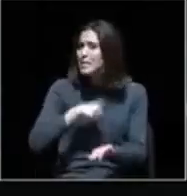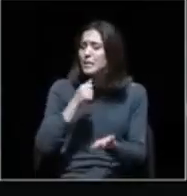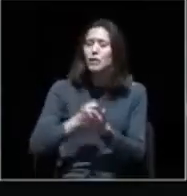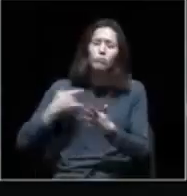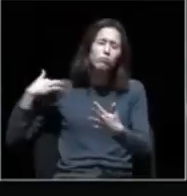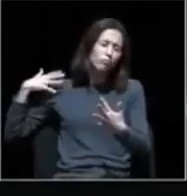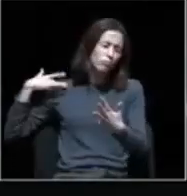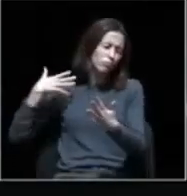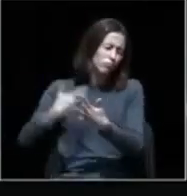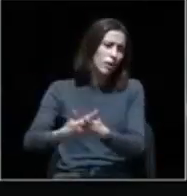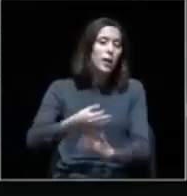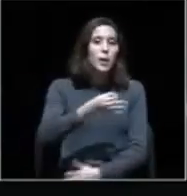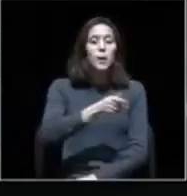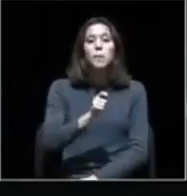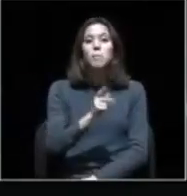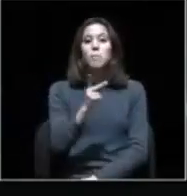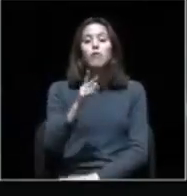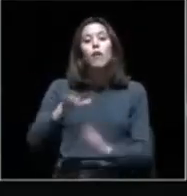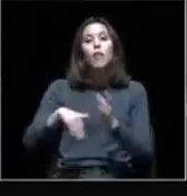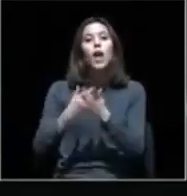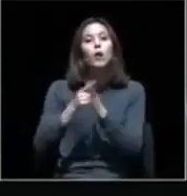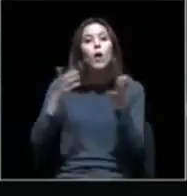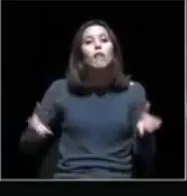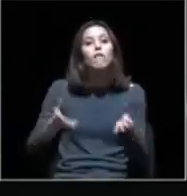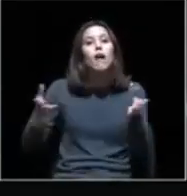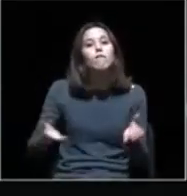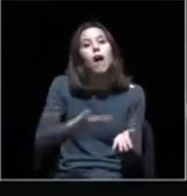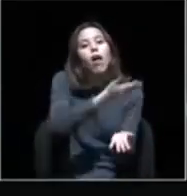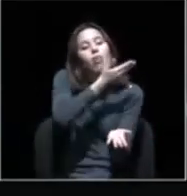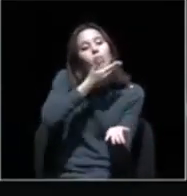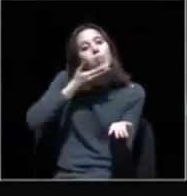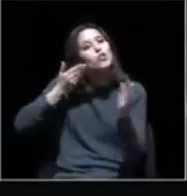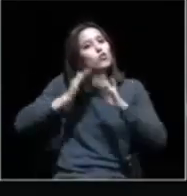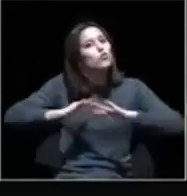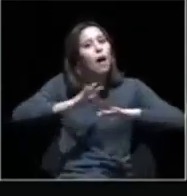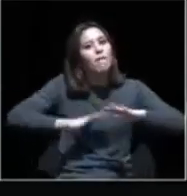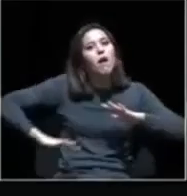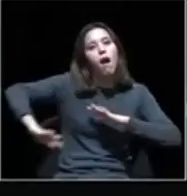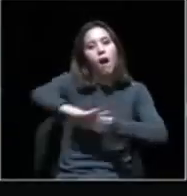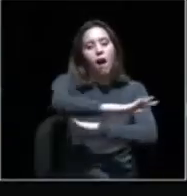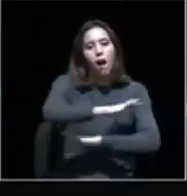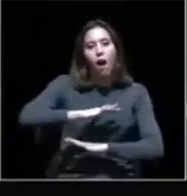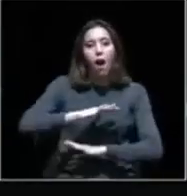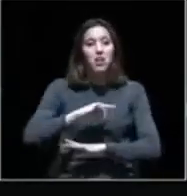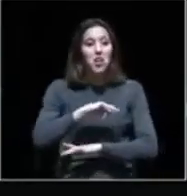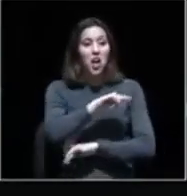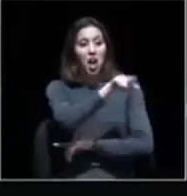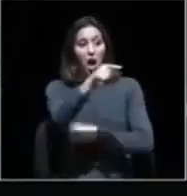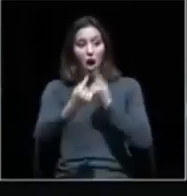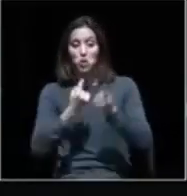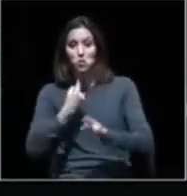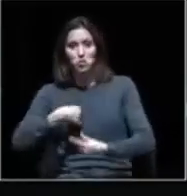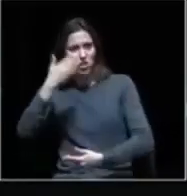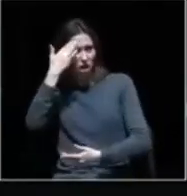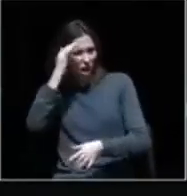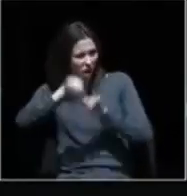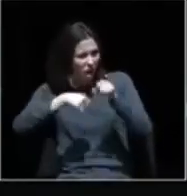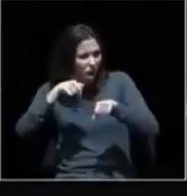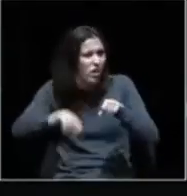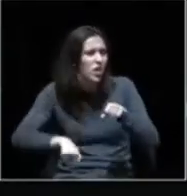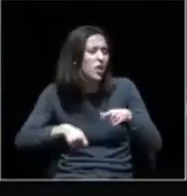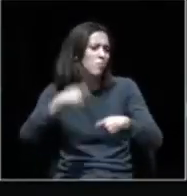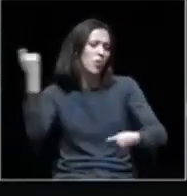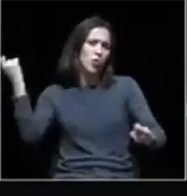apresentaram propostas com vista à promoção da mobilidade suave, quando muitos ainda achavam que não era possível andar de bicicleta em